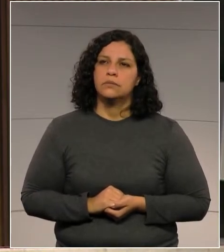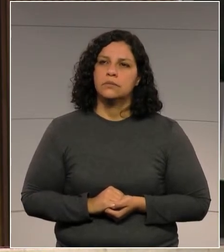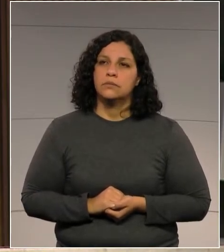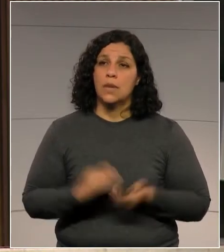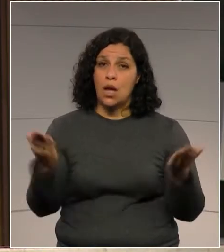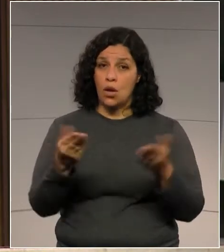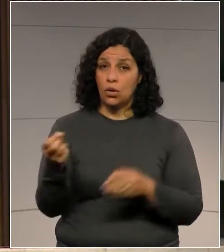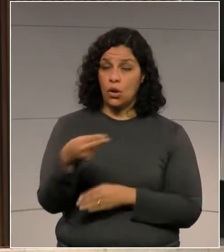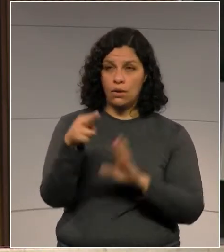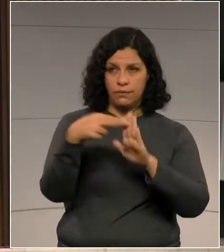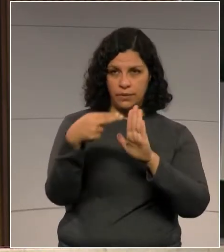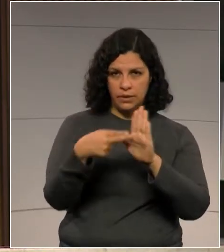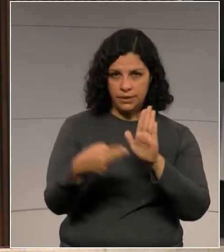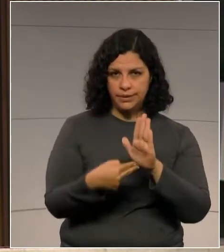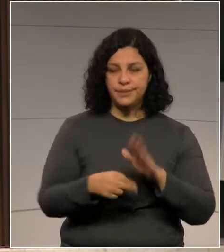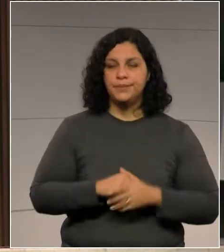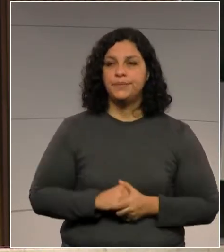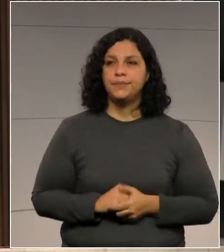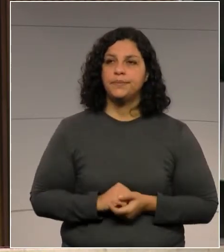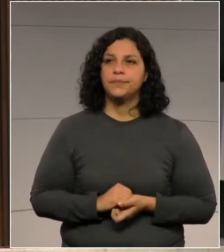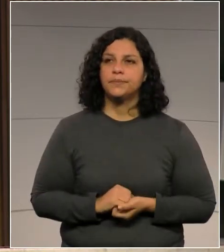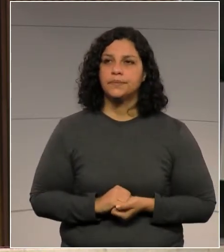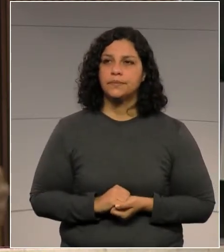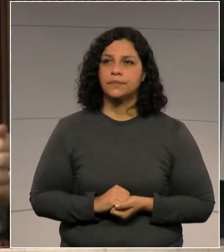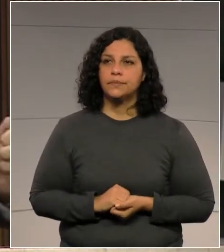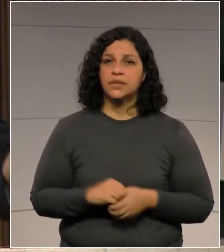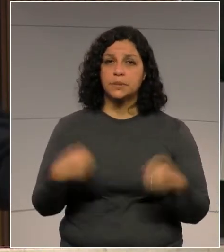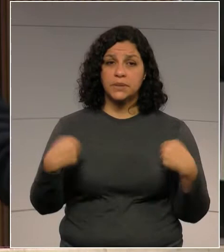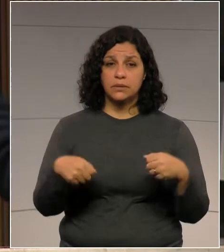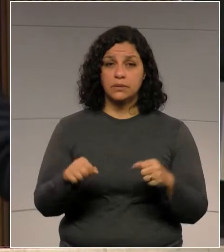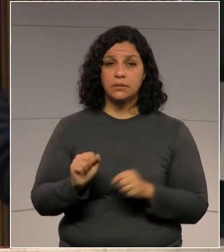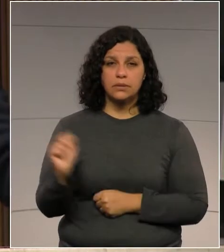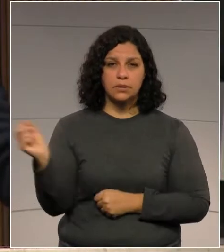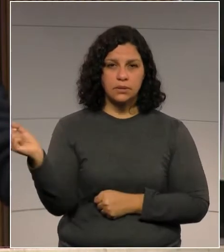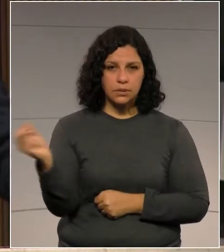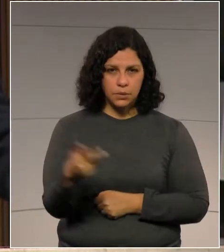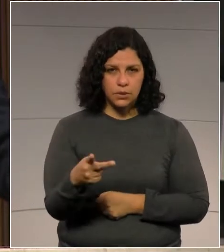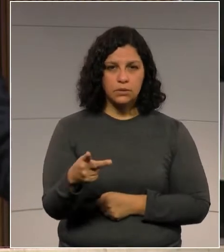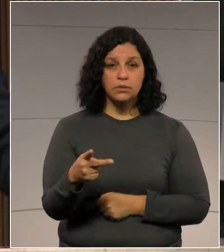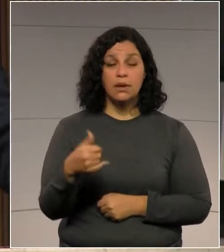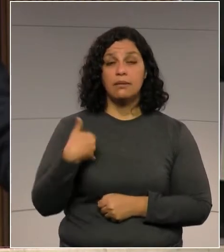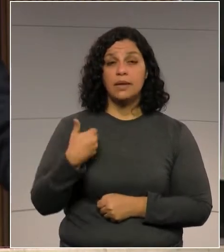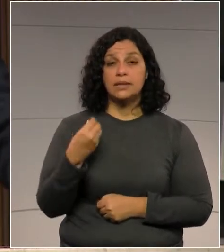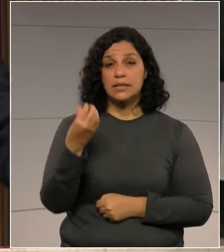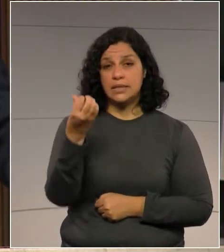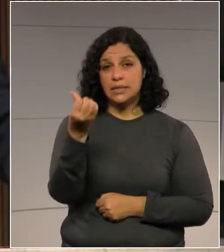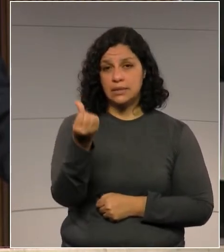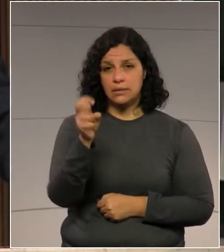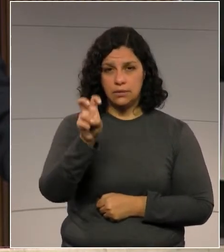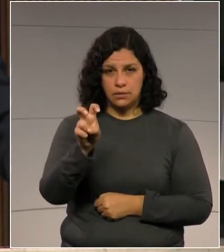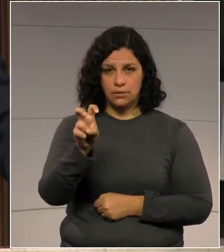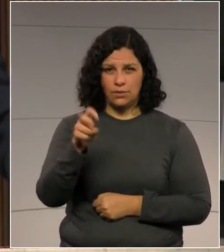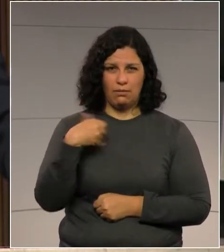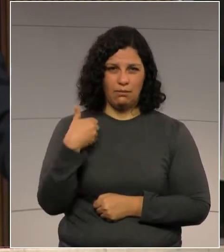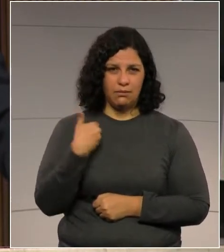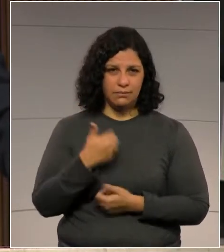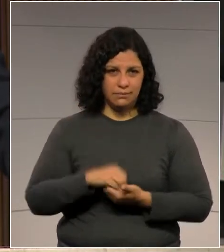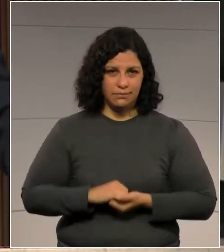com esta nova regra, vai se aposentar aos 65 anos de idade.